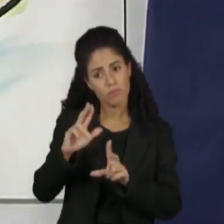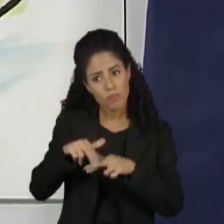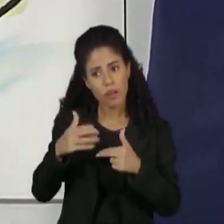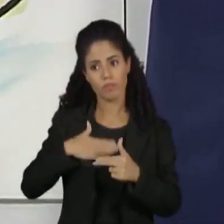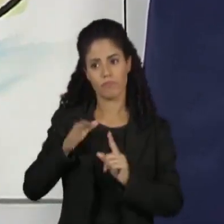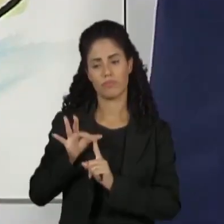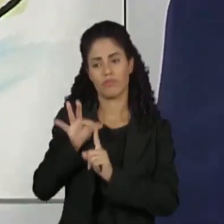radigmas radicais.